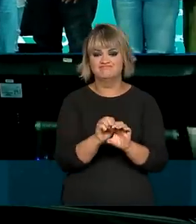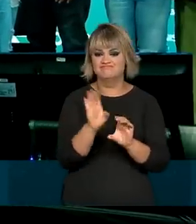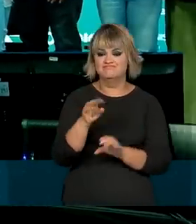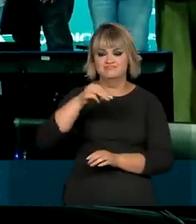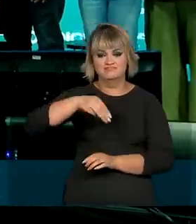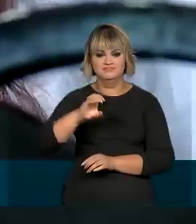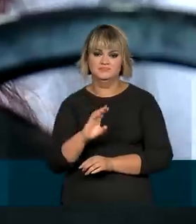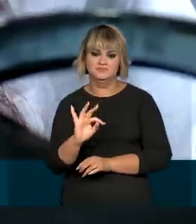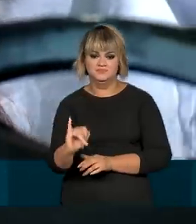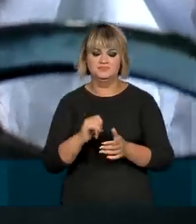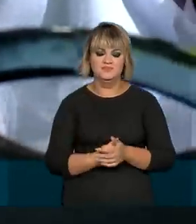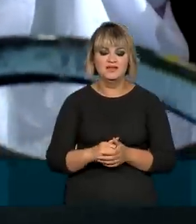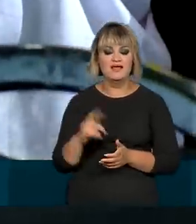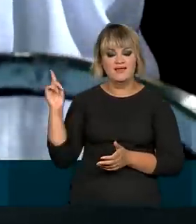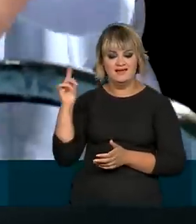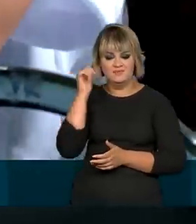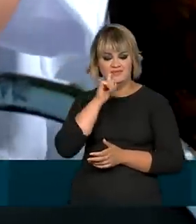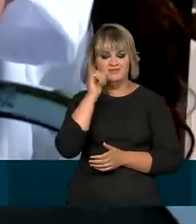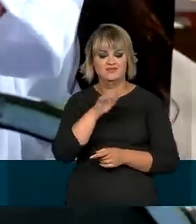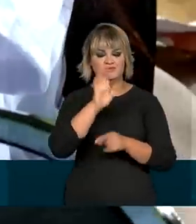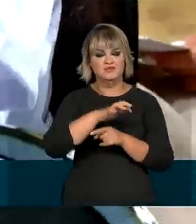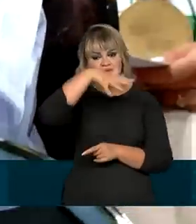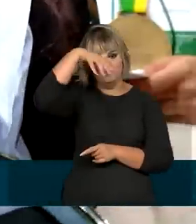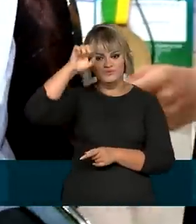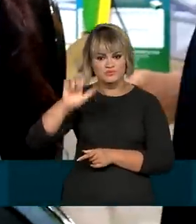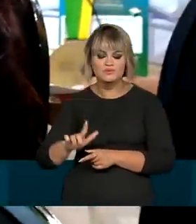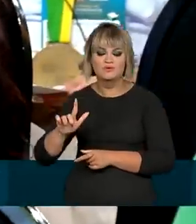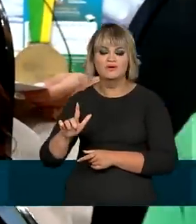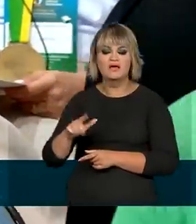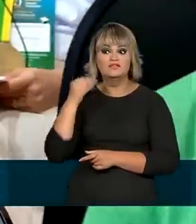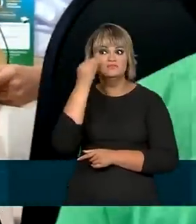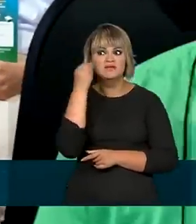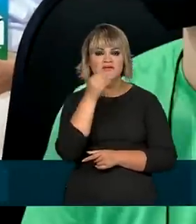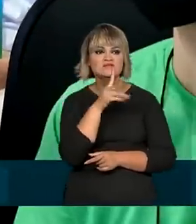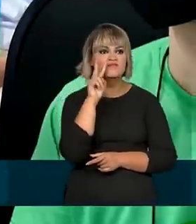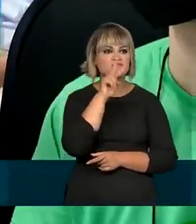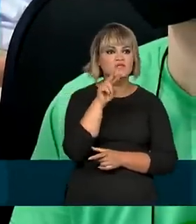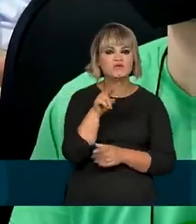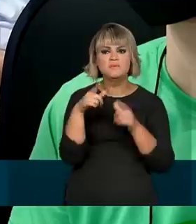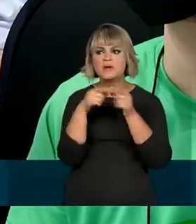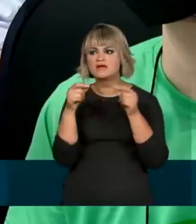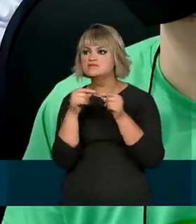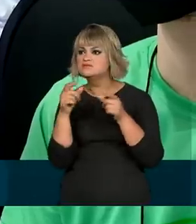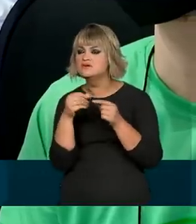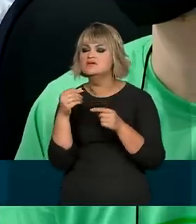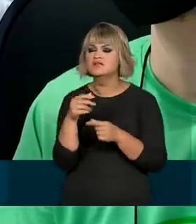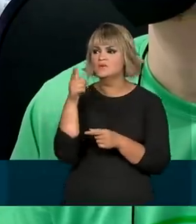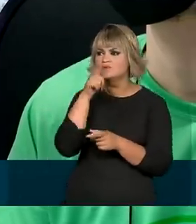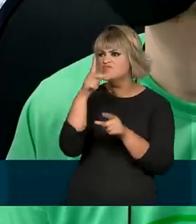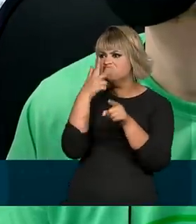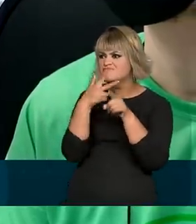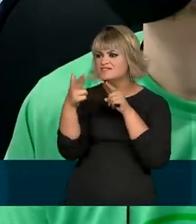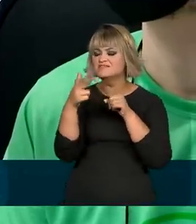Tecnologia e Inovações. Para Maria Eduarda, do Mato Grosso do Sul, a experiência de conhecer a capital do país e ser uma das vencedoras na